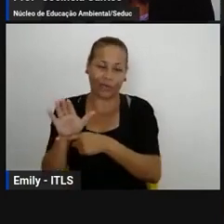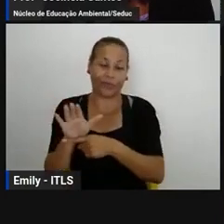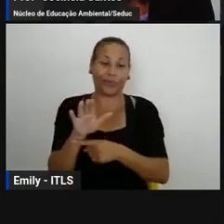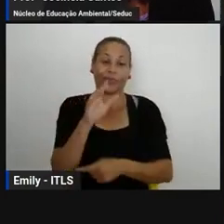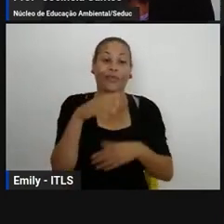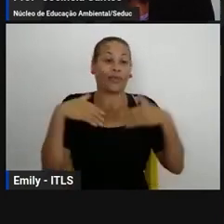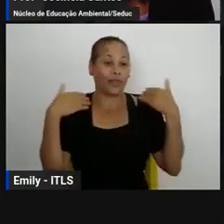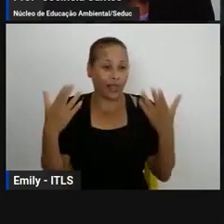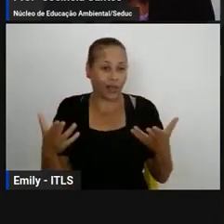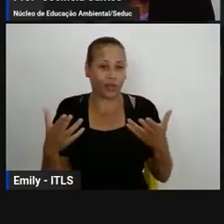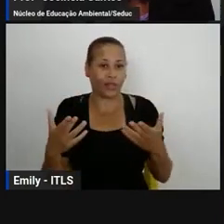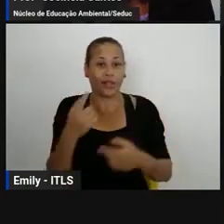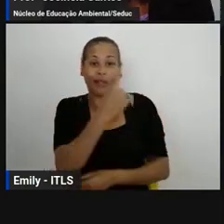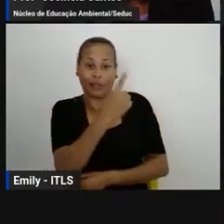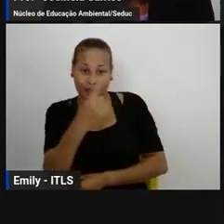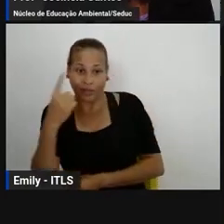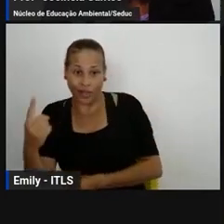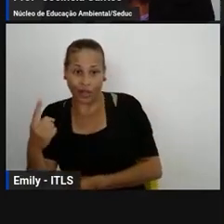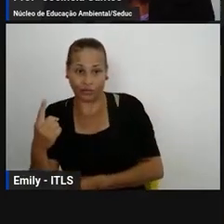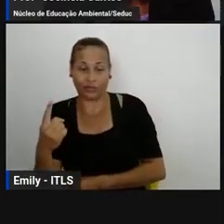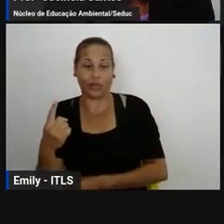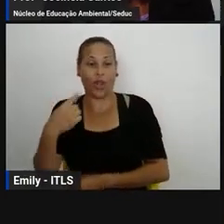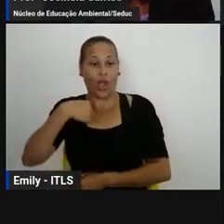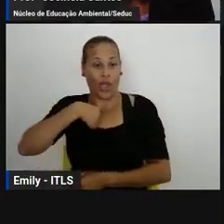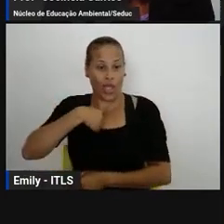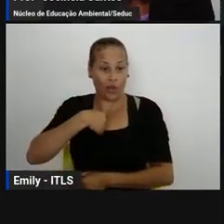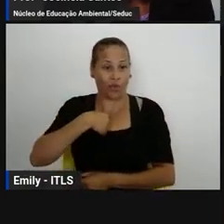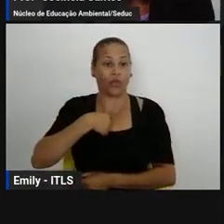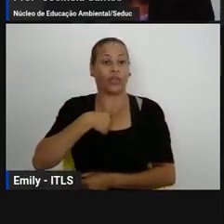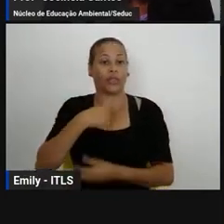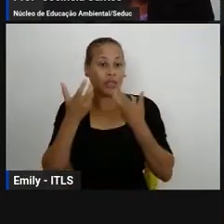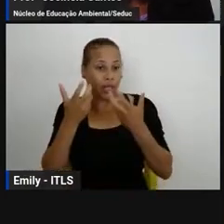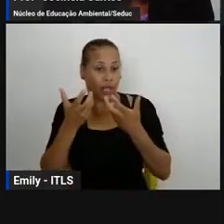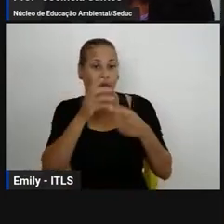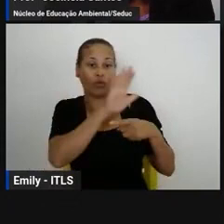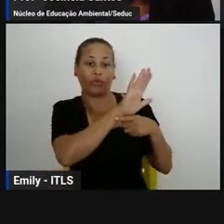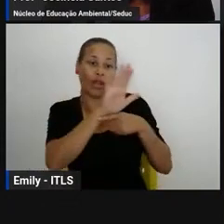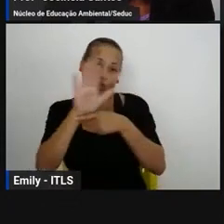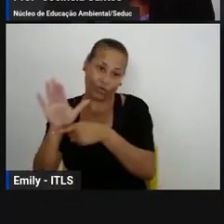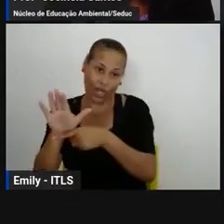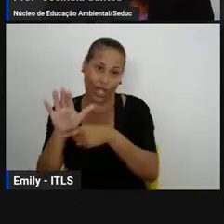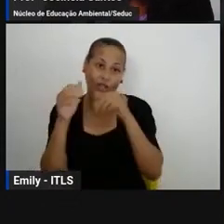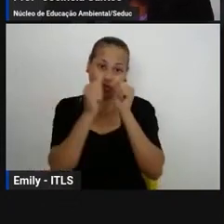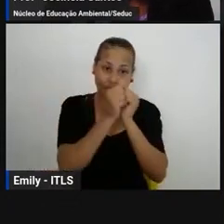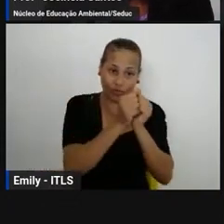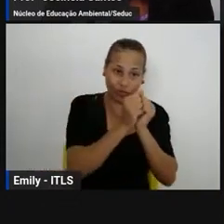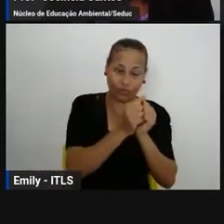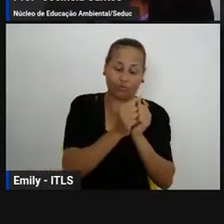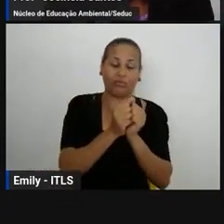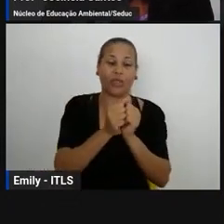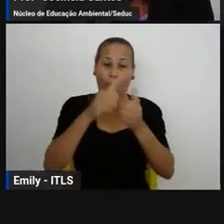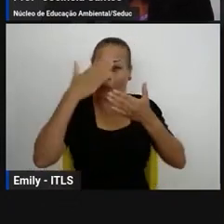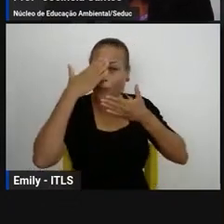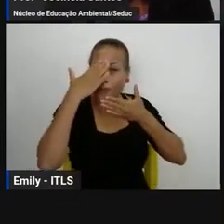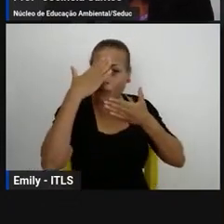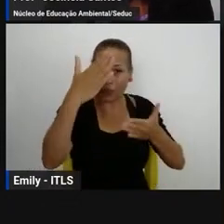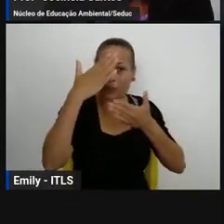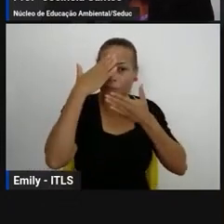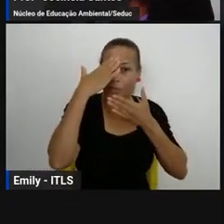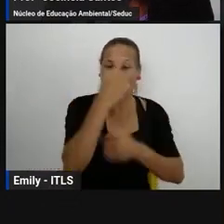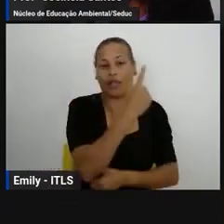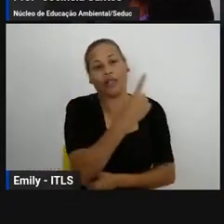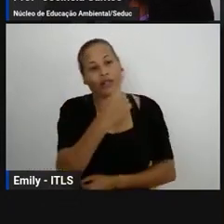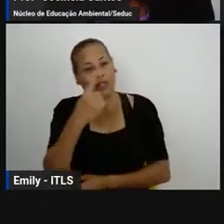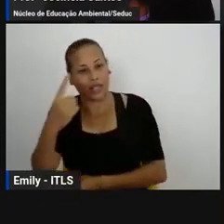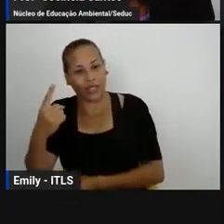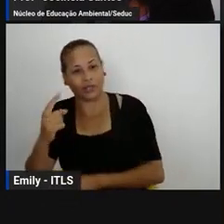está sempre ao nosso alcance e muitas vezes dando até um pouco mais de nós mesmos porque quanto educadores a